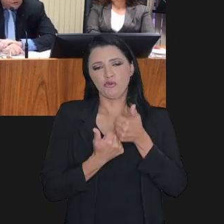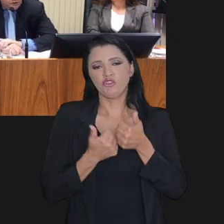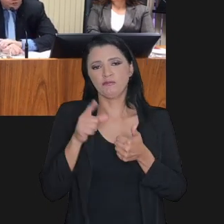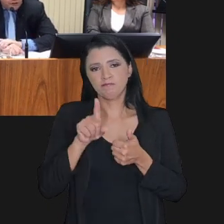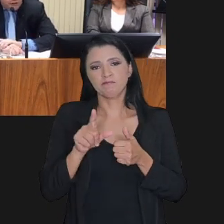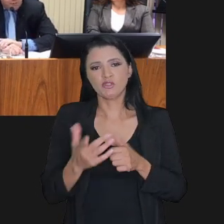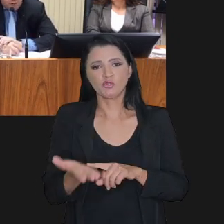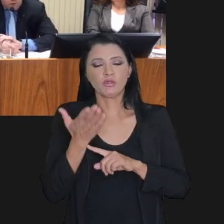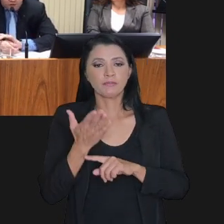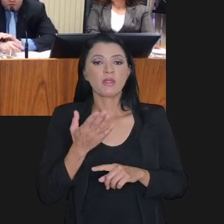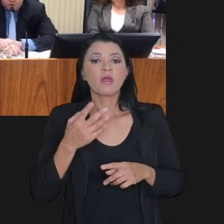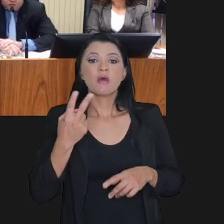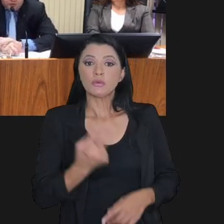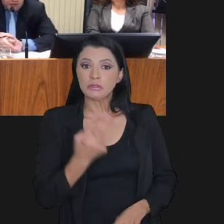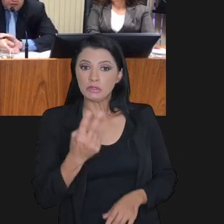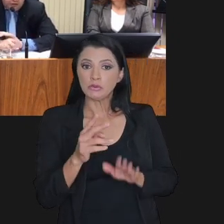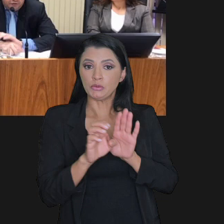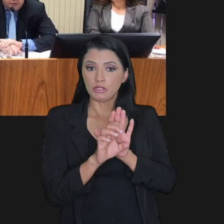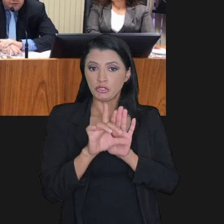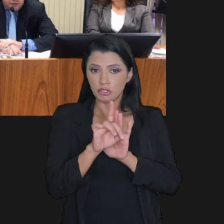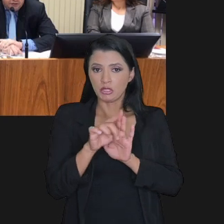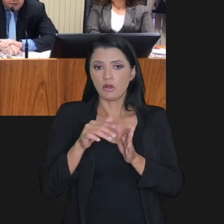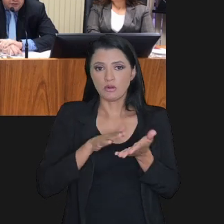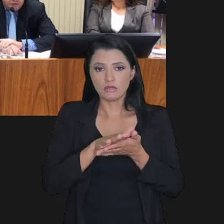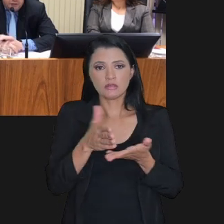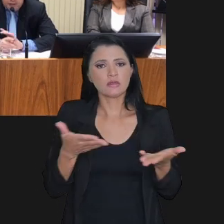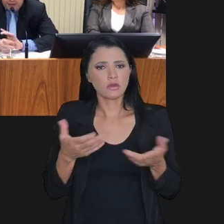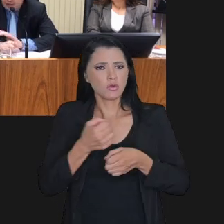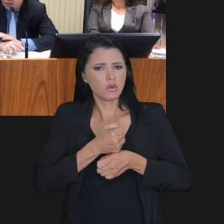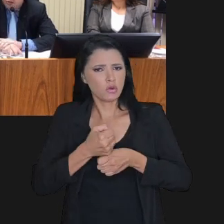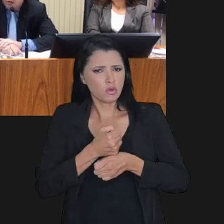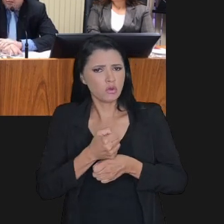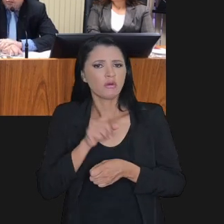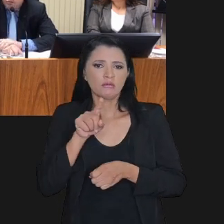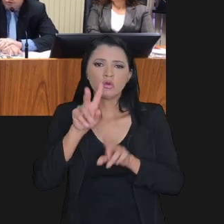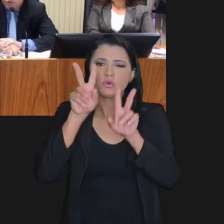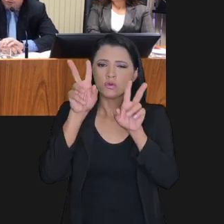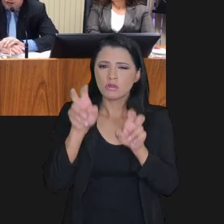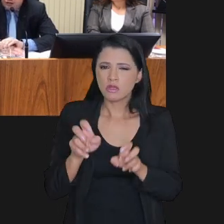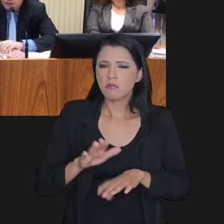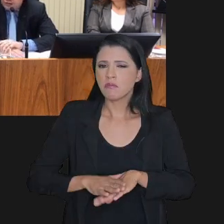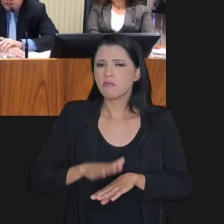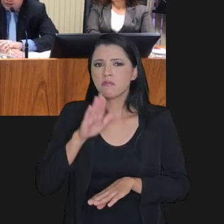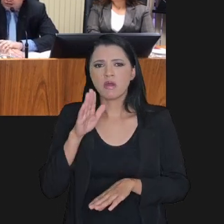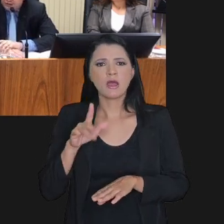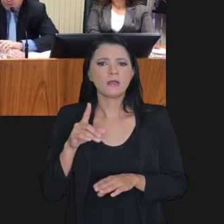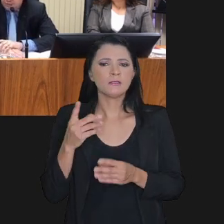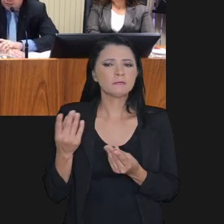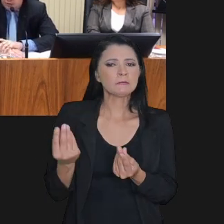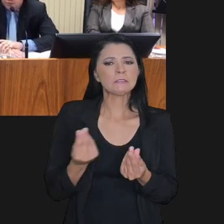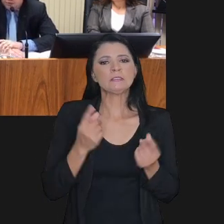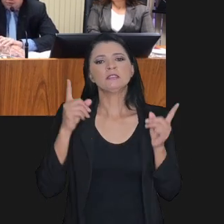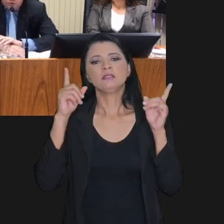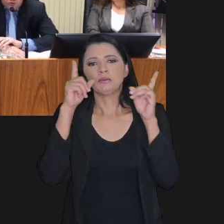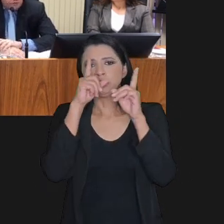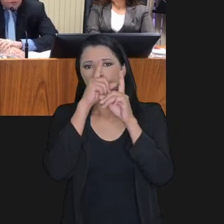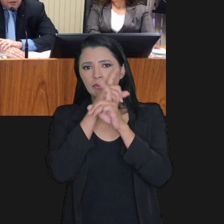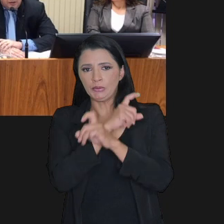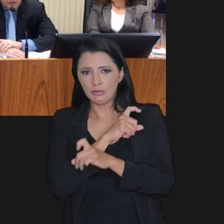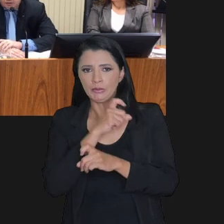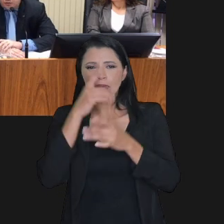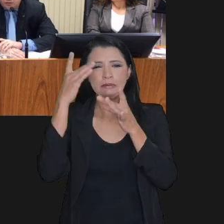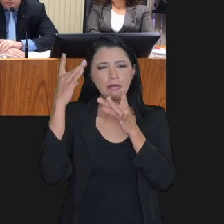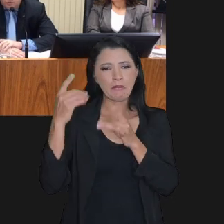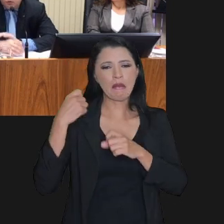que pôde ajudar. O segundo edital, já foi lançado esse ano, já deu um tema muito mais espinhoso,